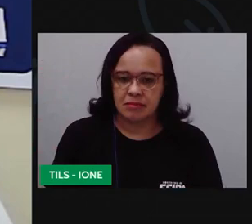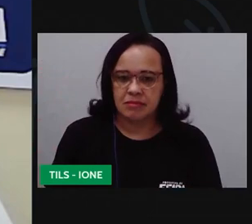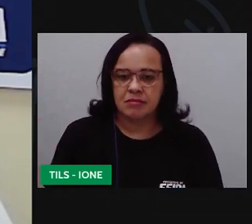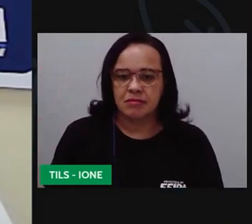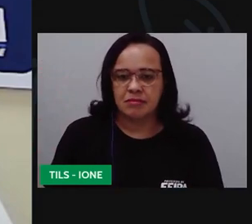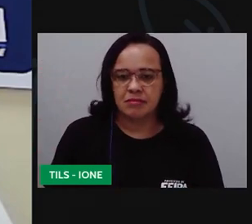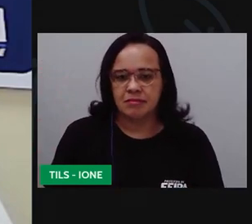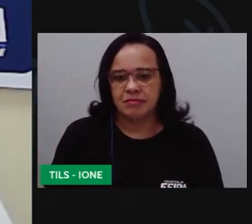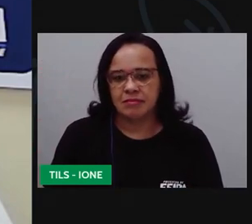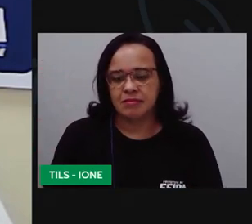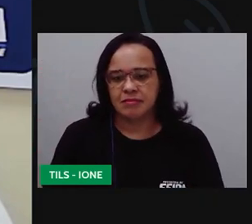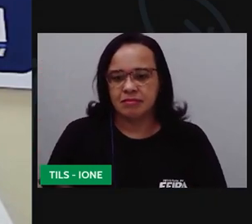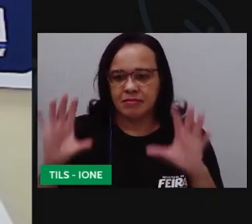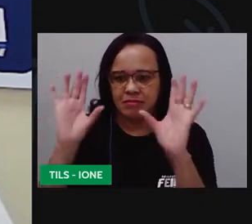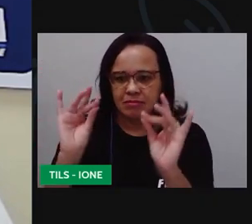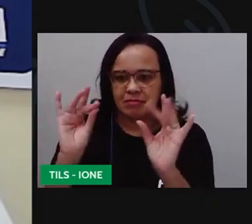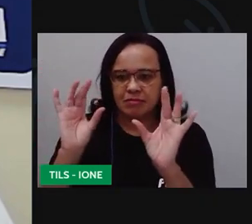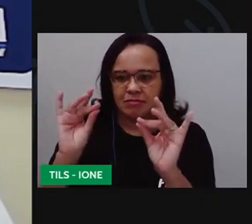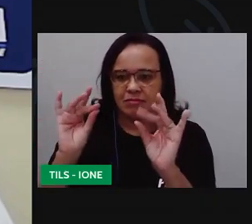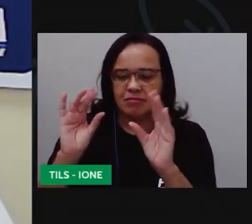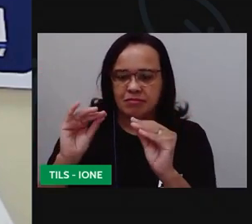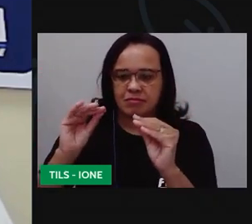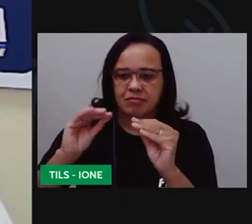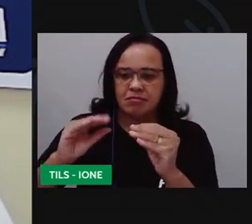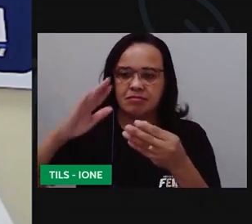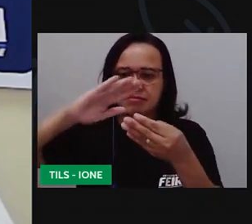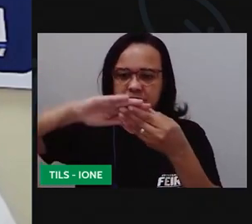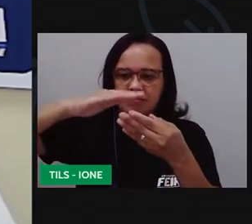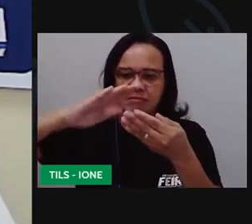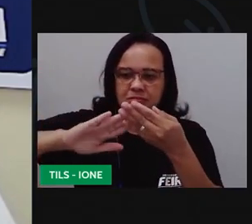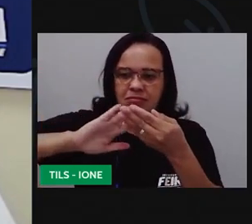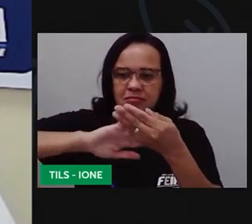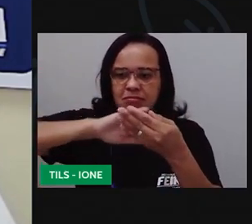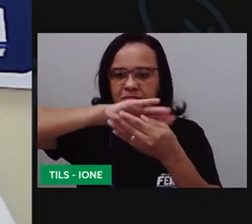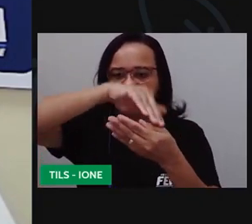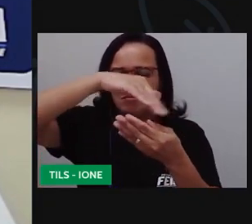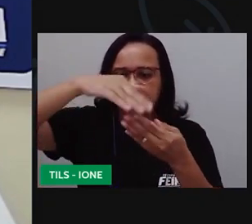lateral colou vai colando ó